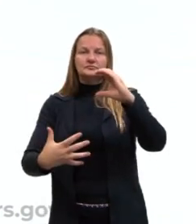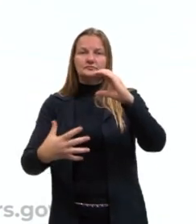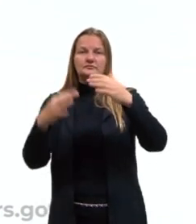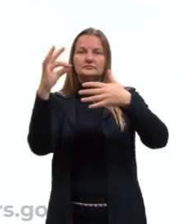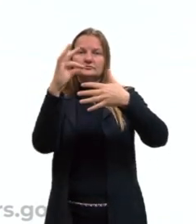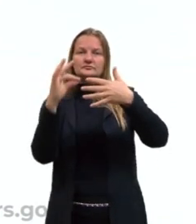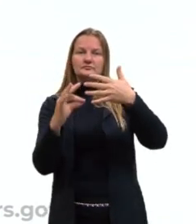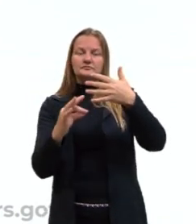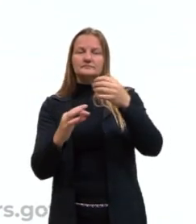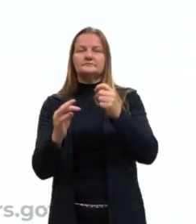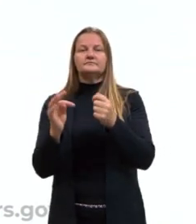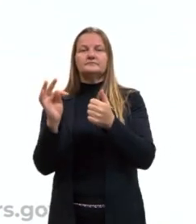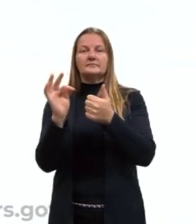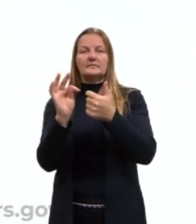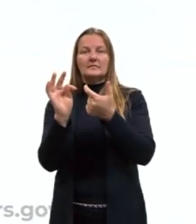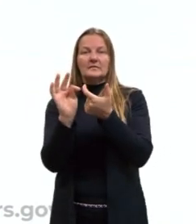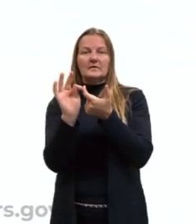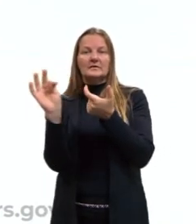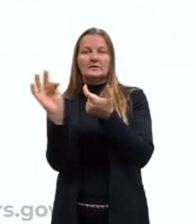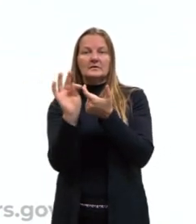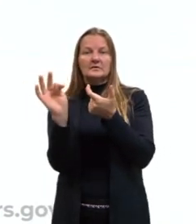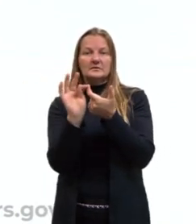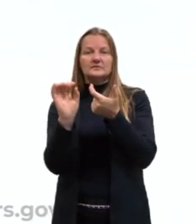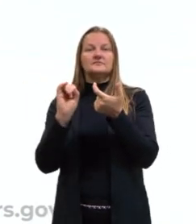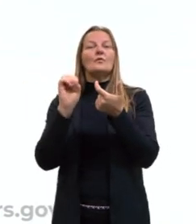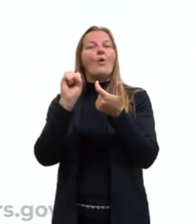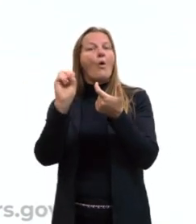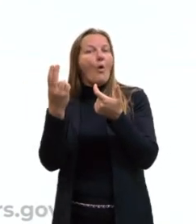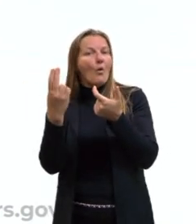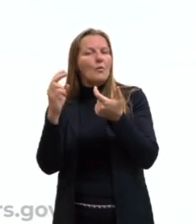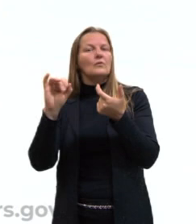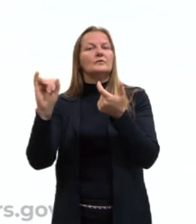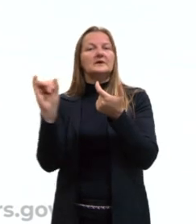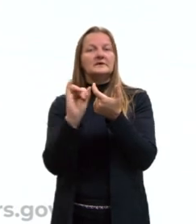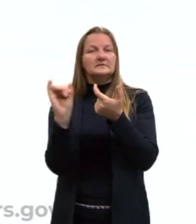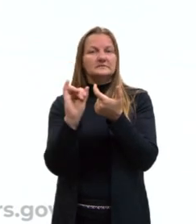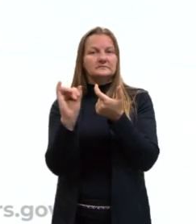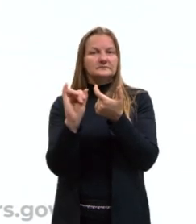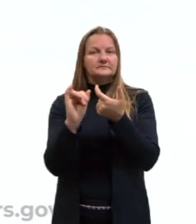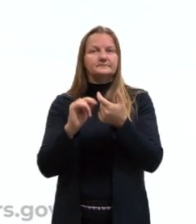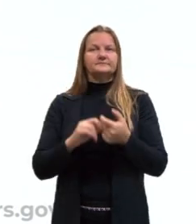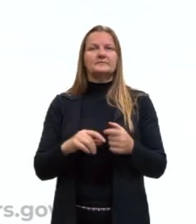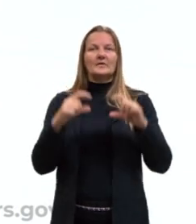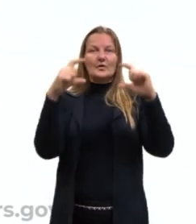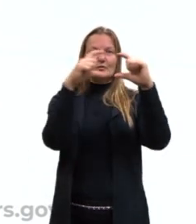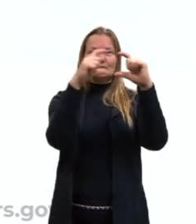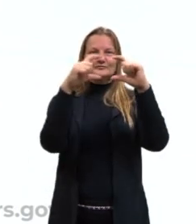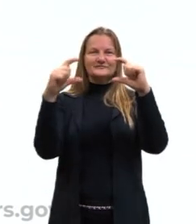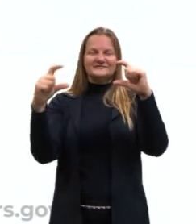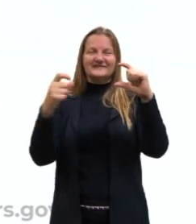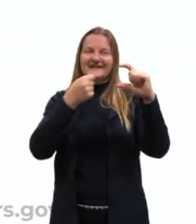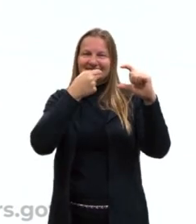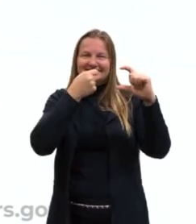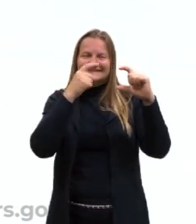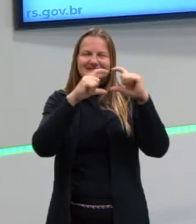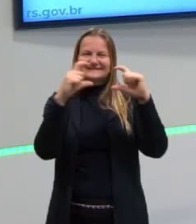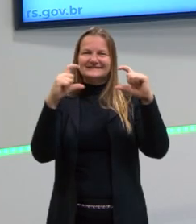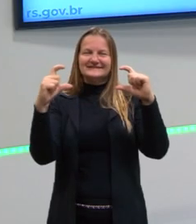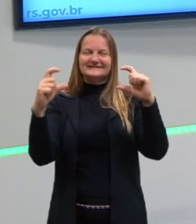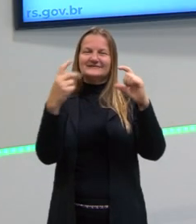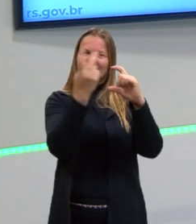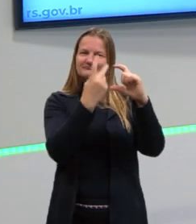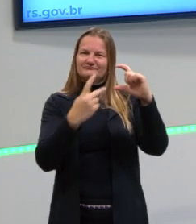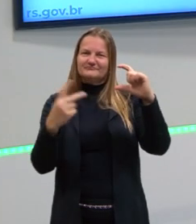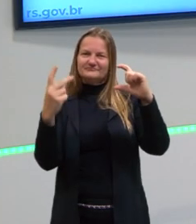transitivos e intransitivos. E daí eu trouxe aqui uma tirinha do Garfield, que tem três